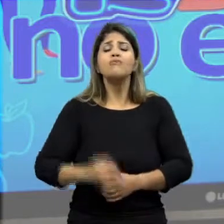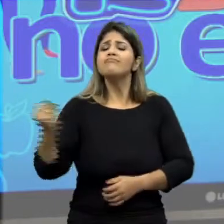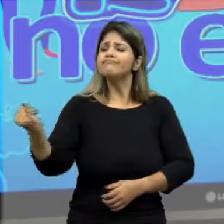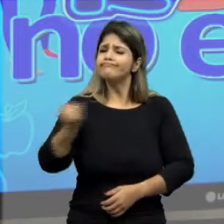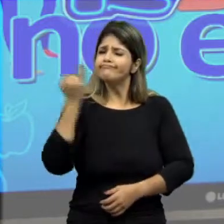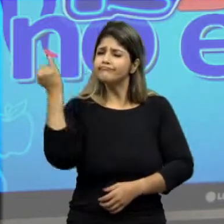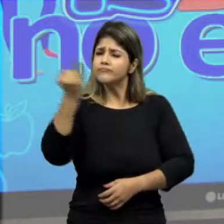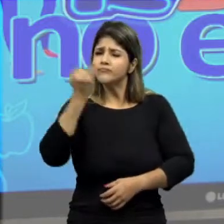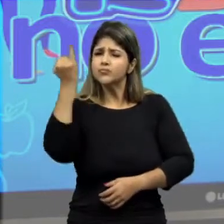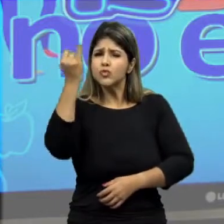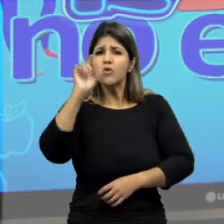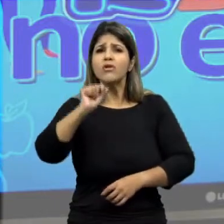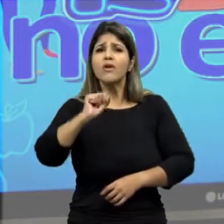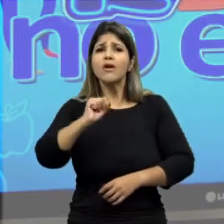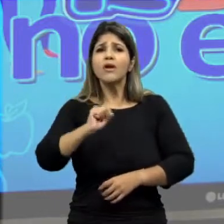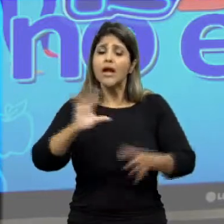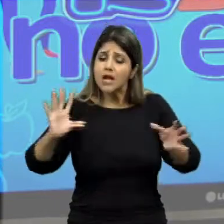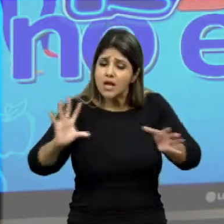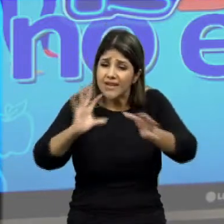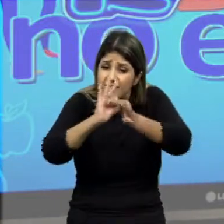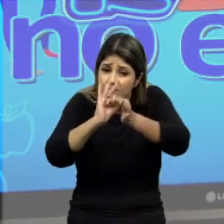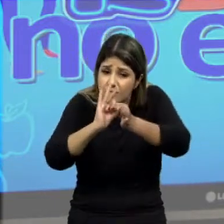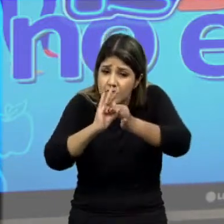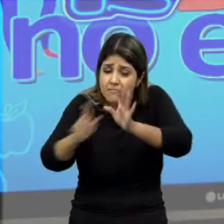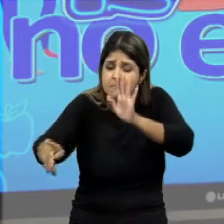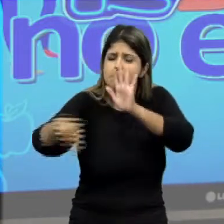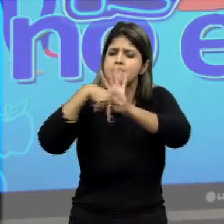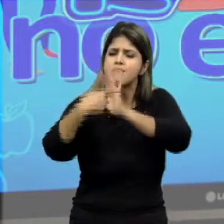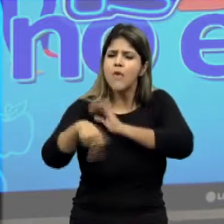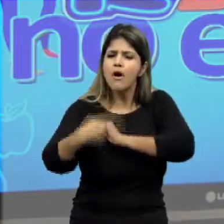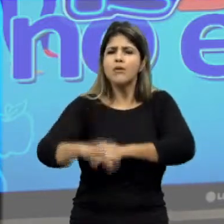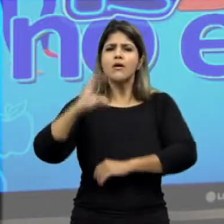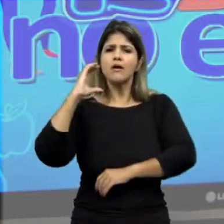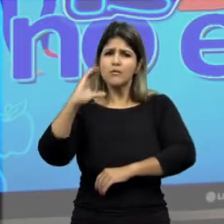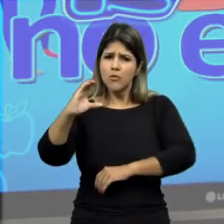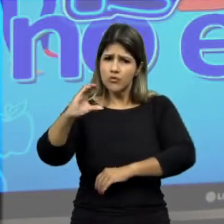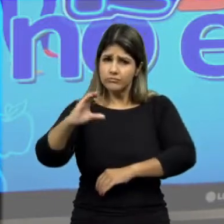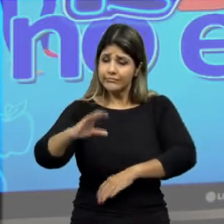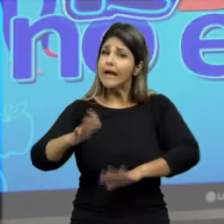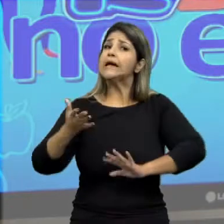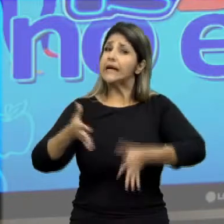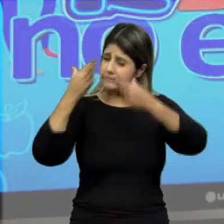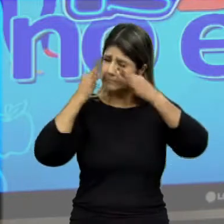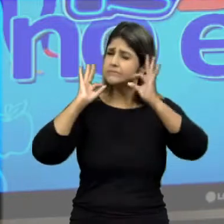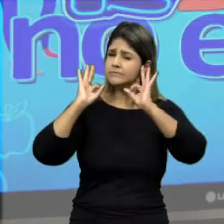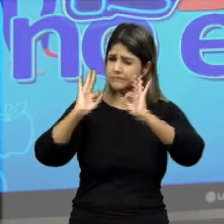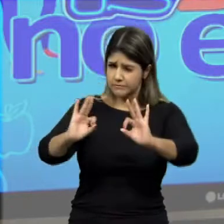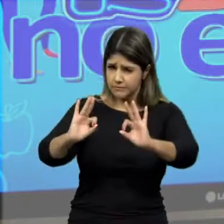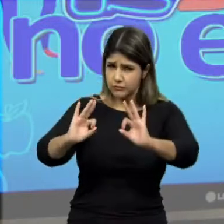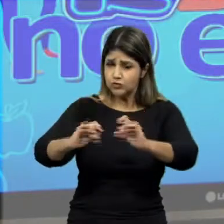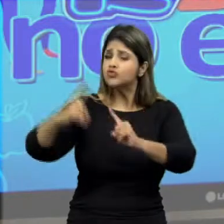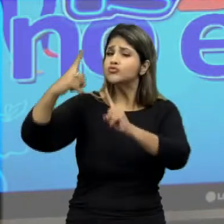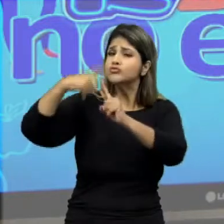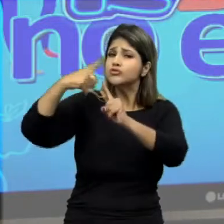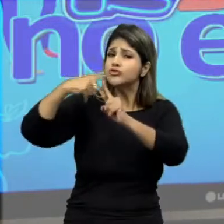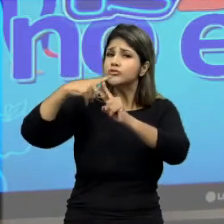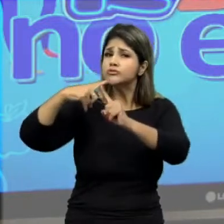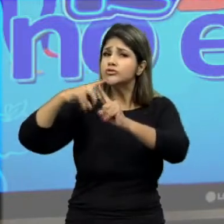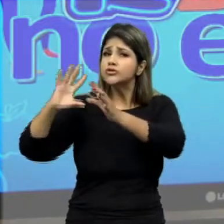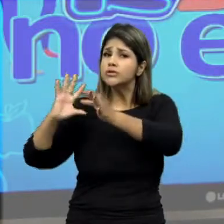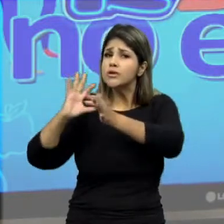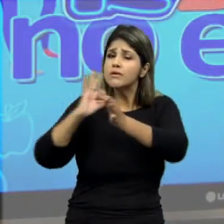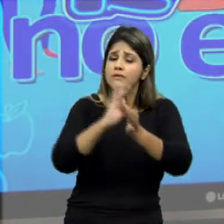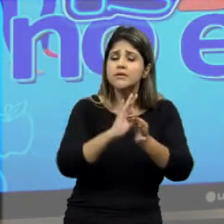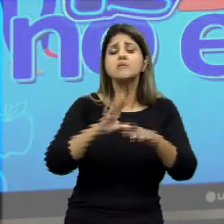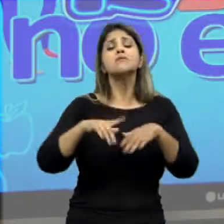O que interessa aqui são as ligações que ocorrem entre carbonos. Toma bastante cuidado. Então, vamos lá, então. Quanto ao tipo de